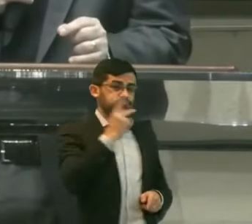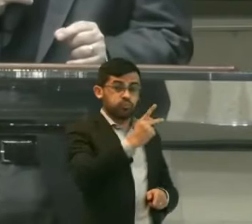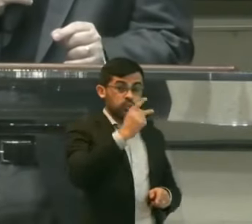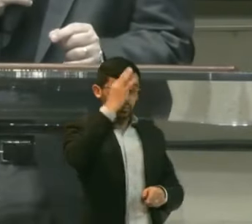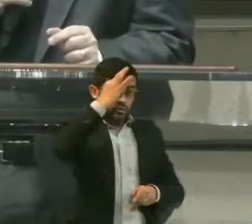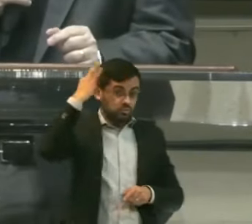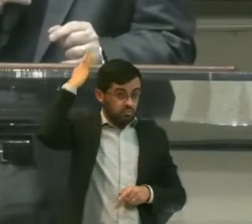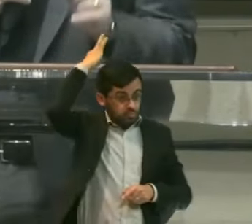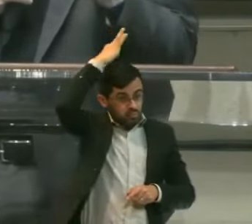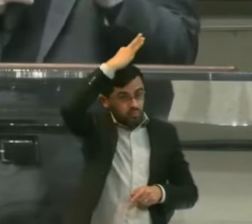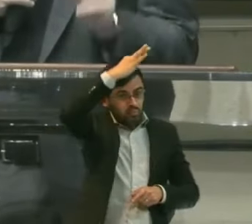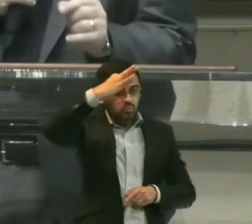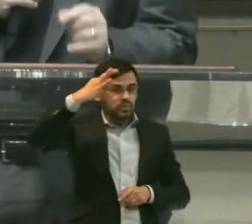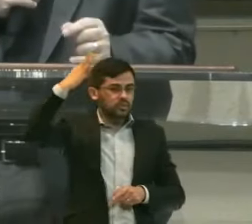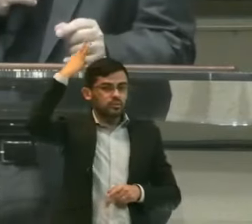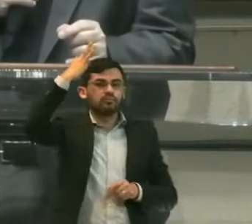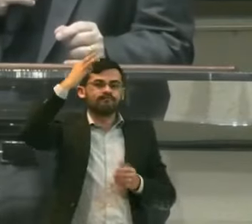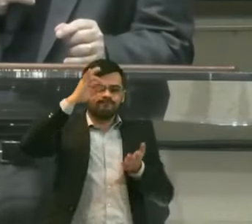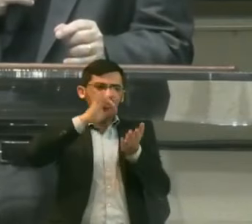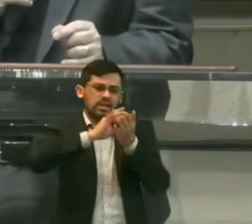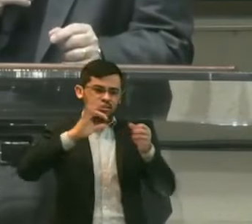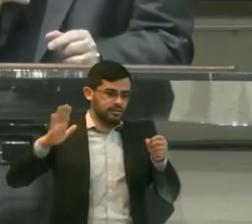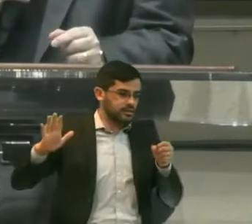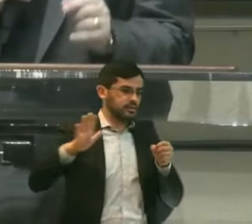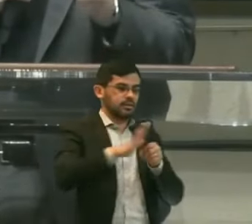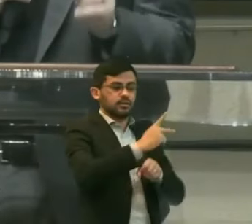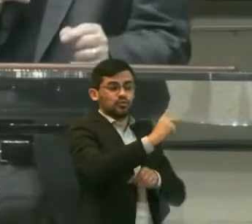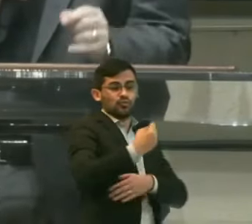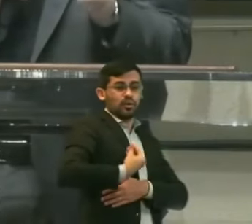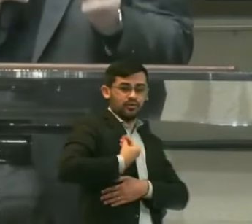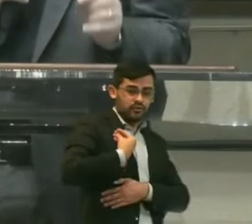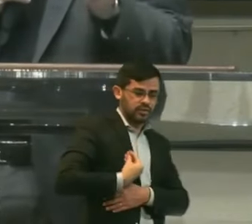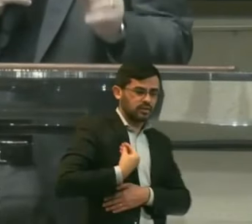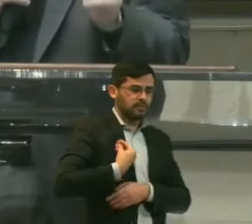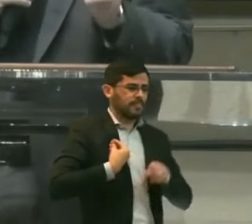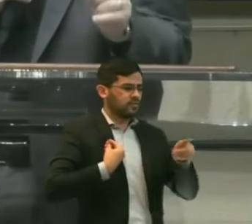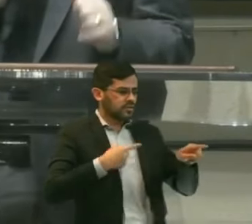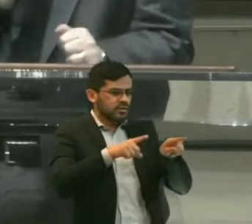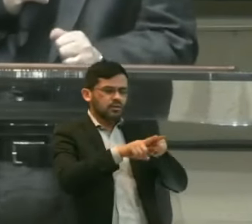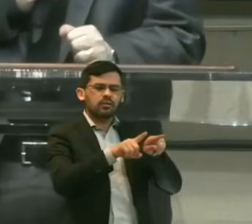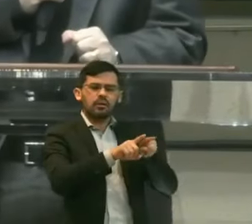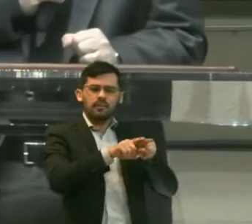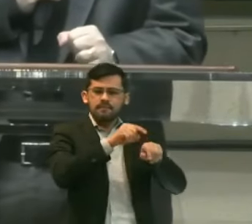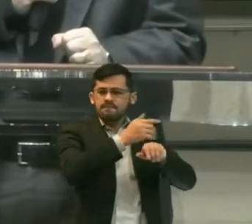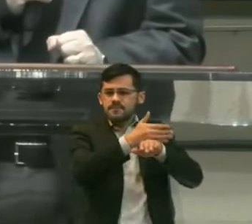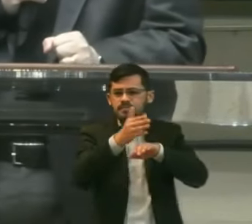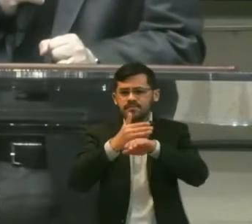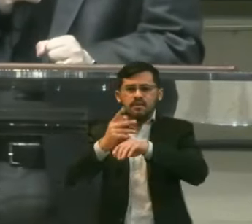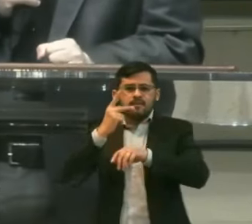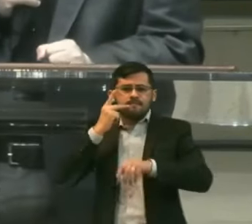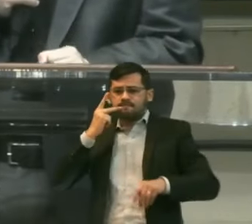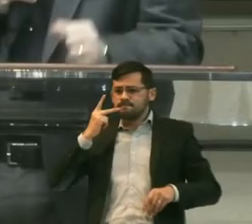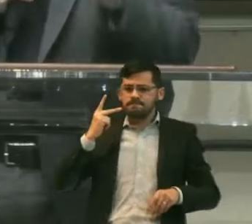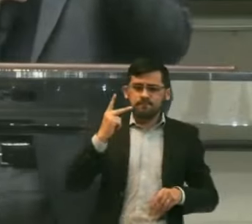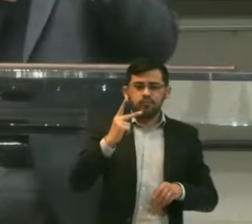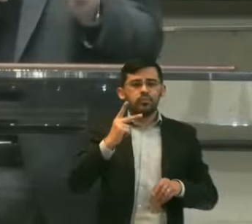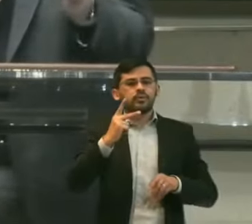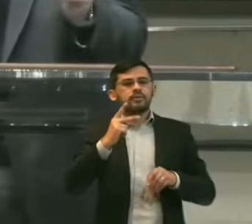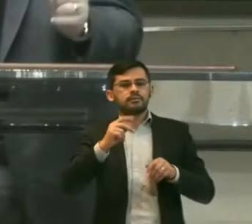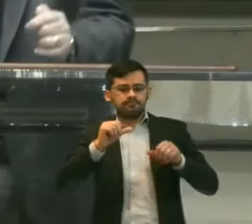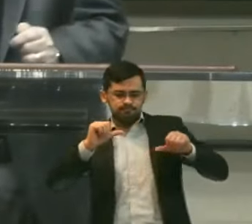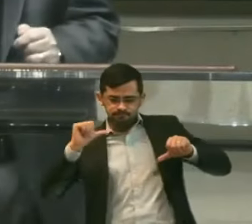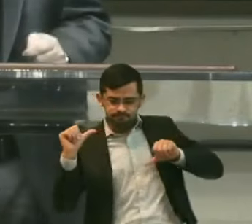Espírito Do Senhor Se apossará De você E você Profetizará Com eles E será